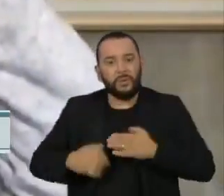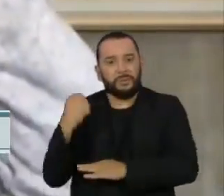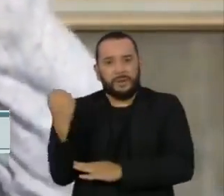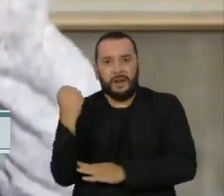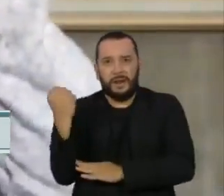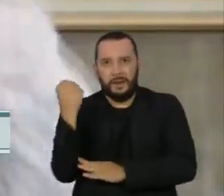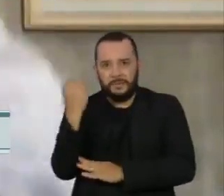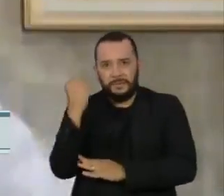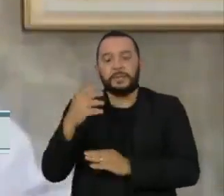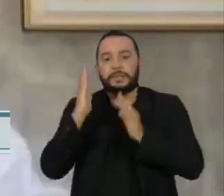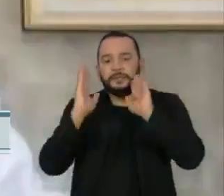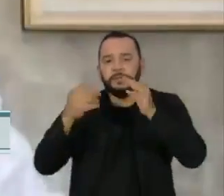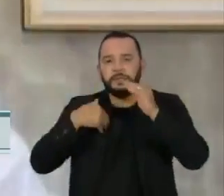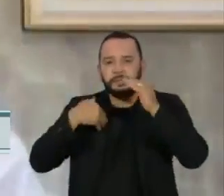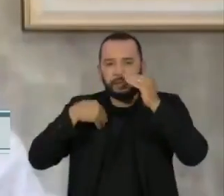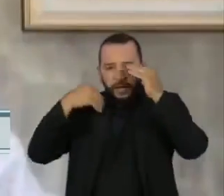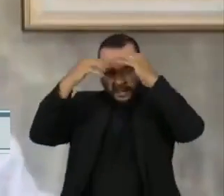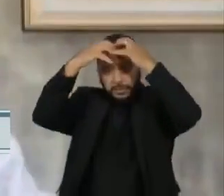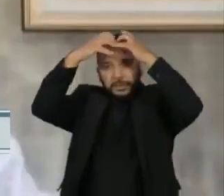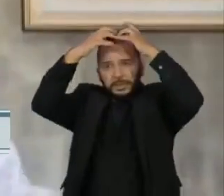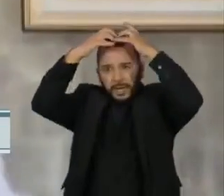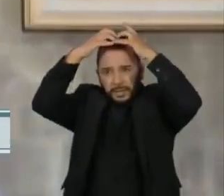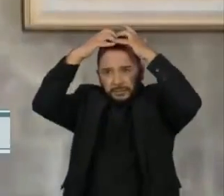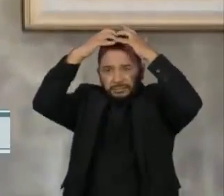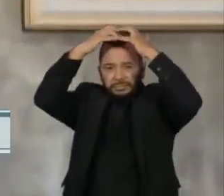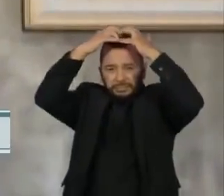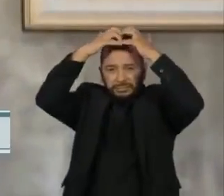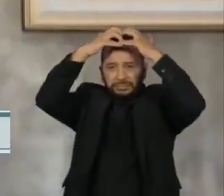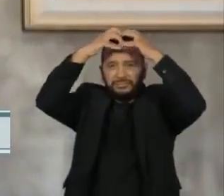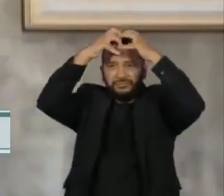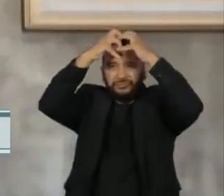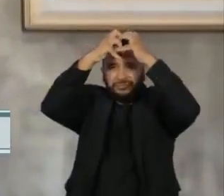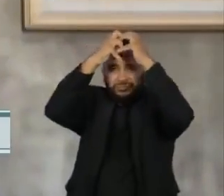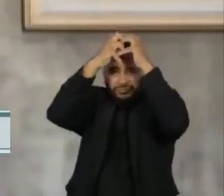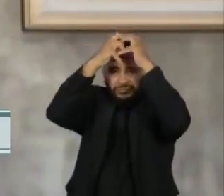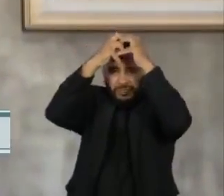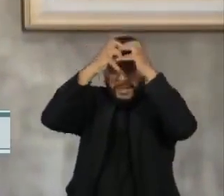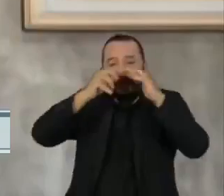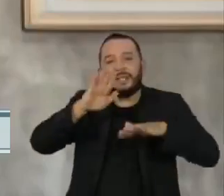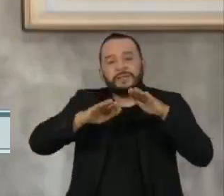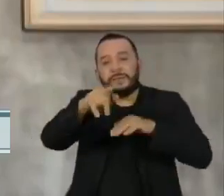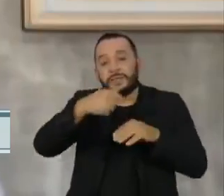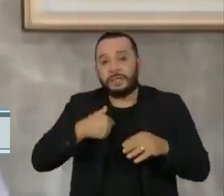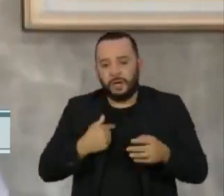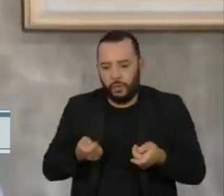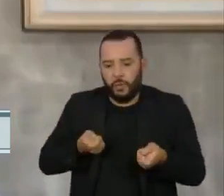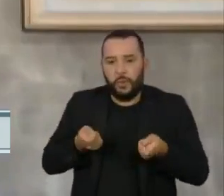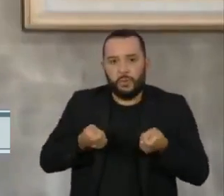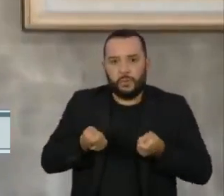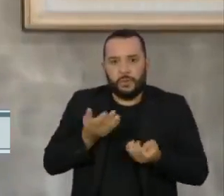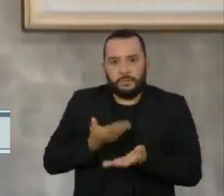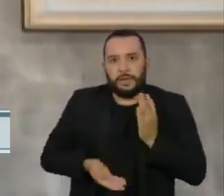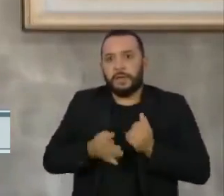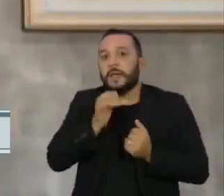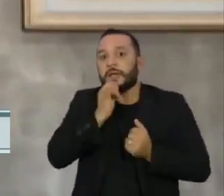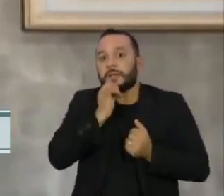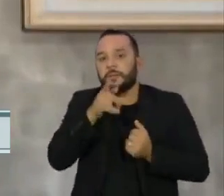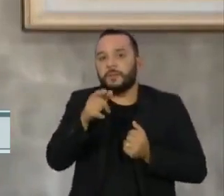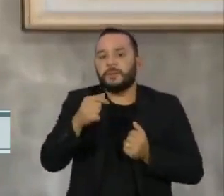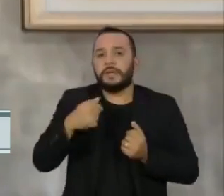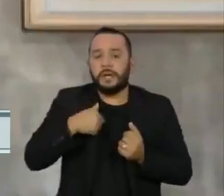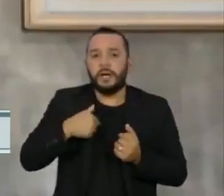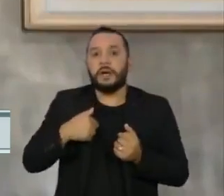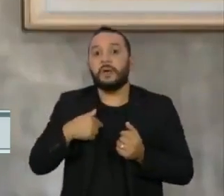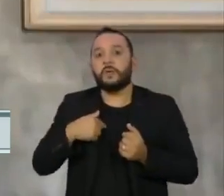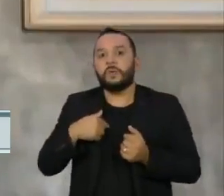frontotemporal faz com que você perca o controle inibitório, quer dizer, eu não tenho mais o